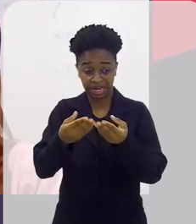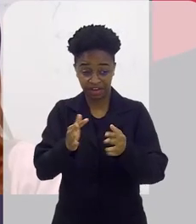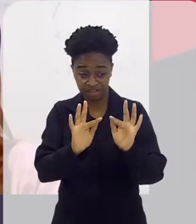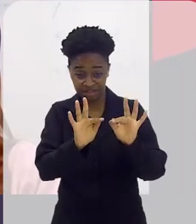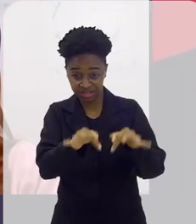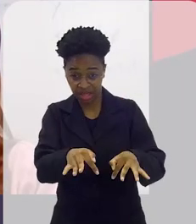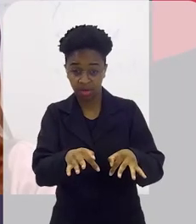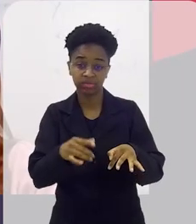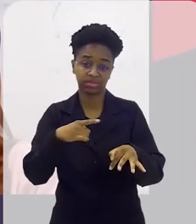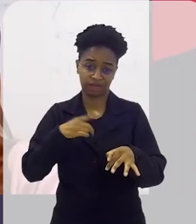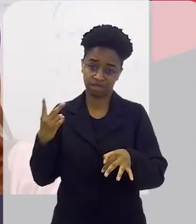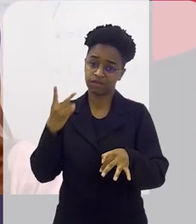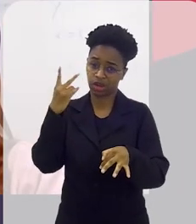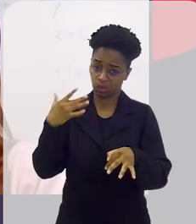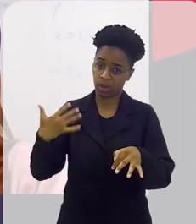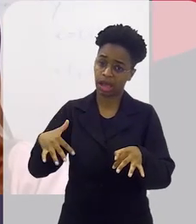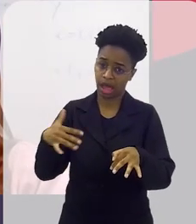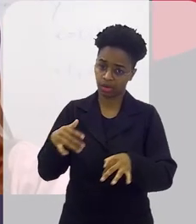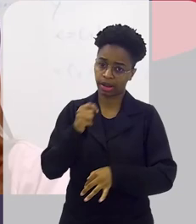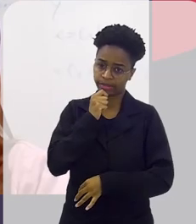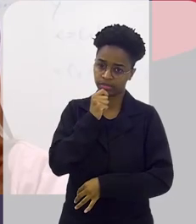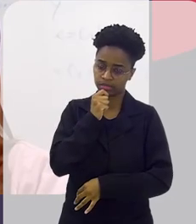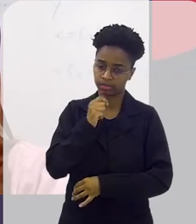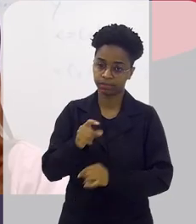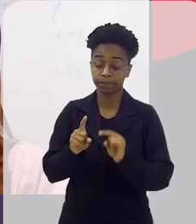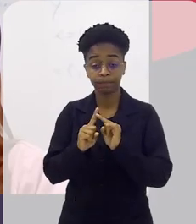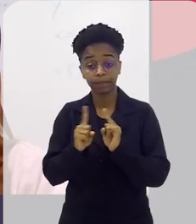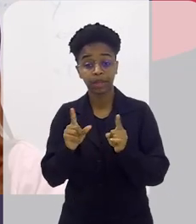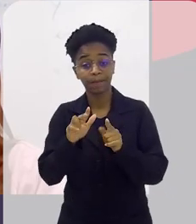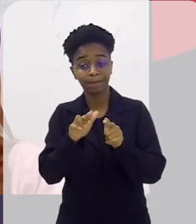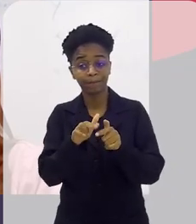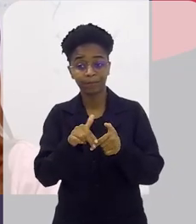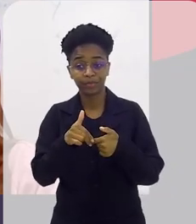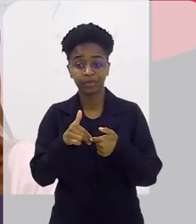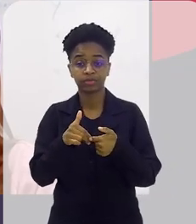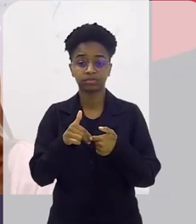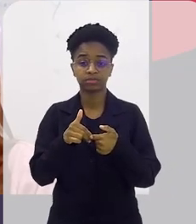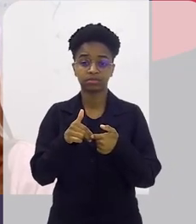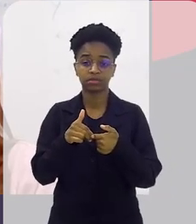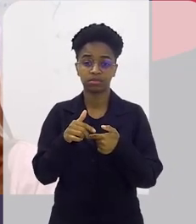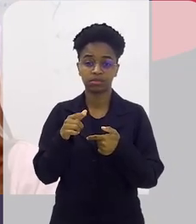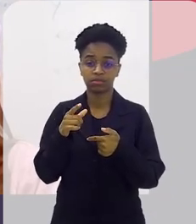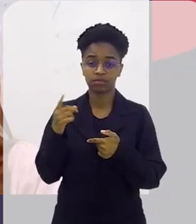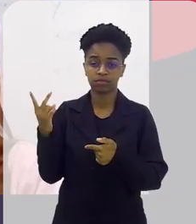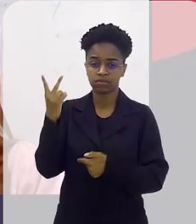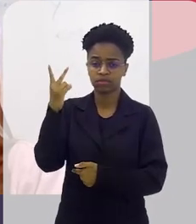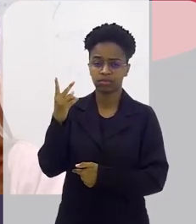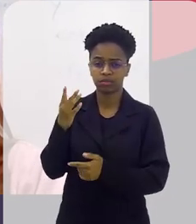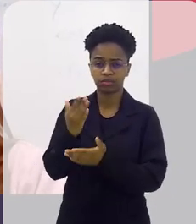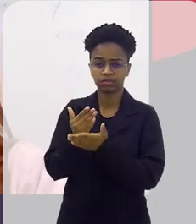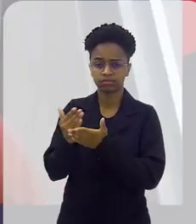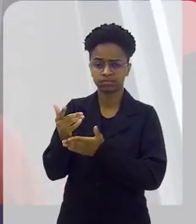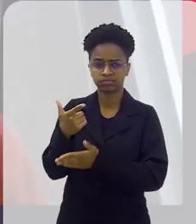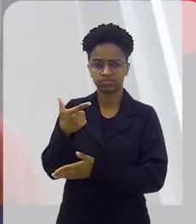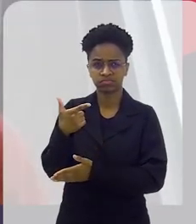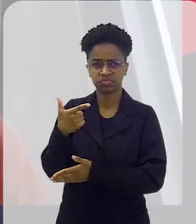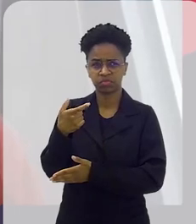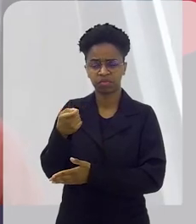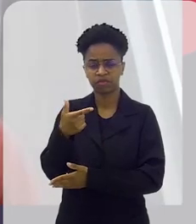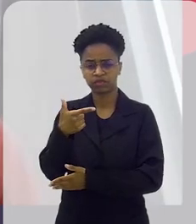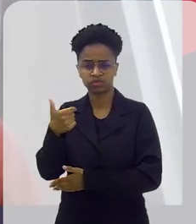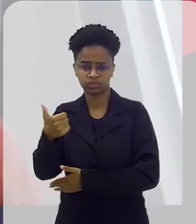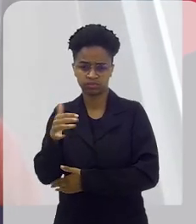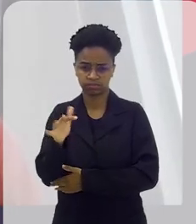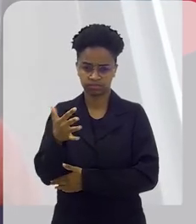consumidor final, já chega com valor um pouco elevado. Mas é justamente isso que ele vem trabalhando desde o final de